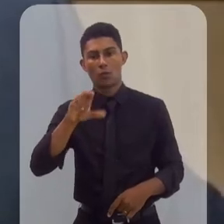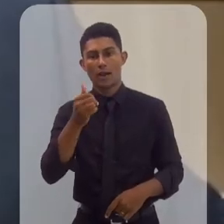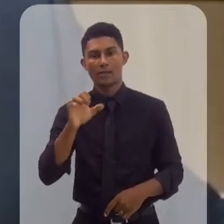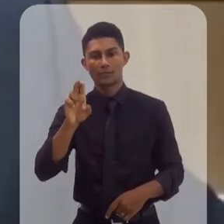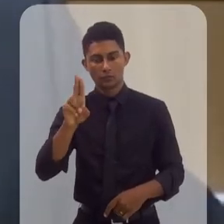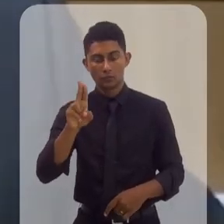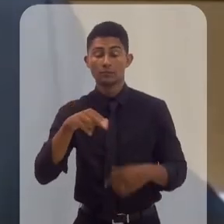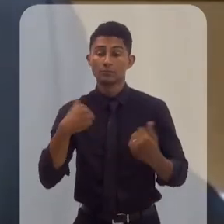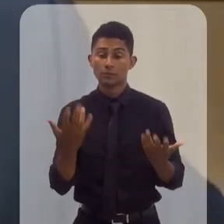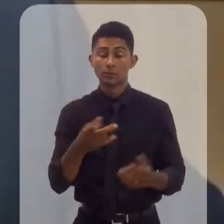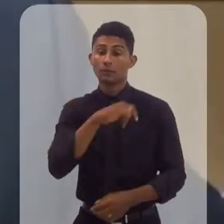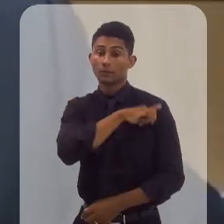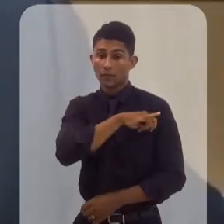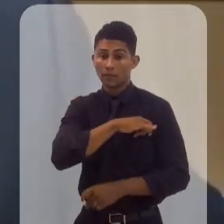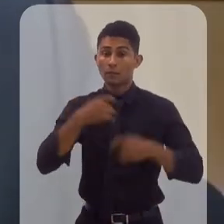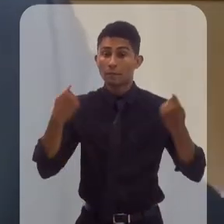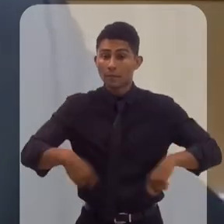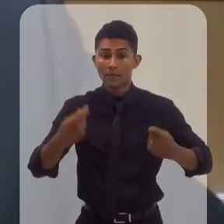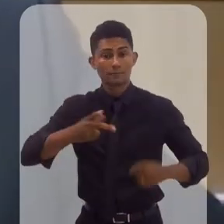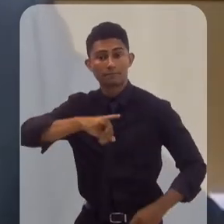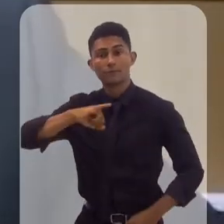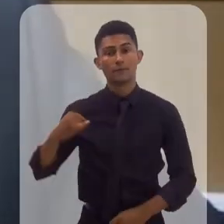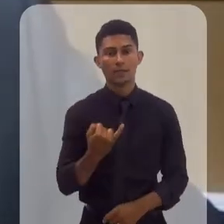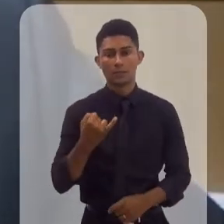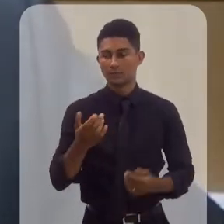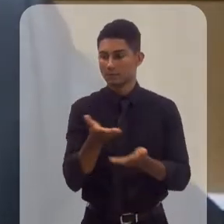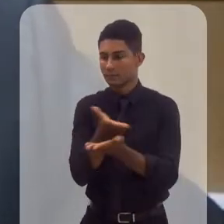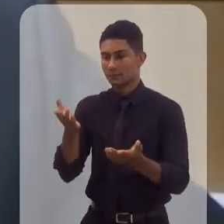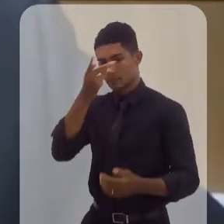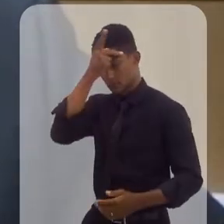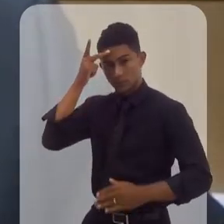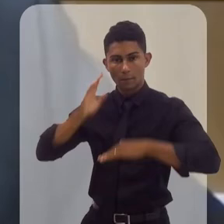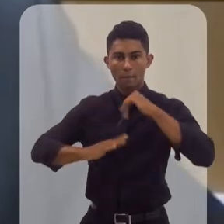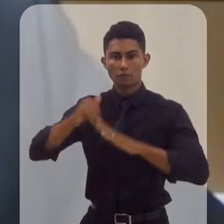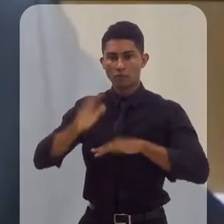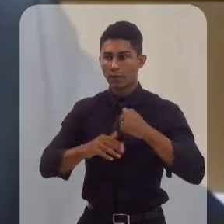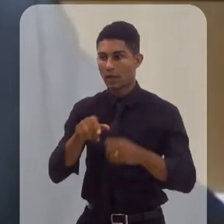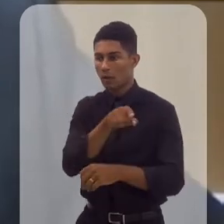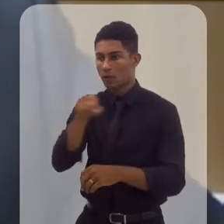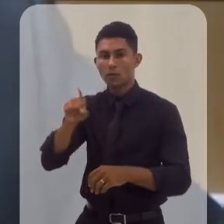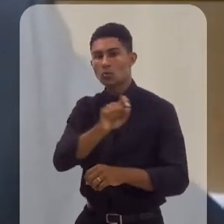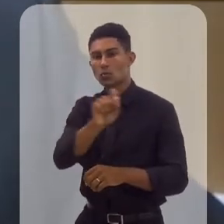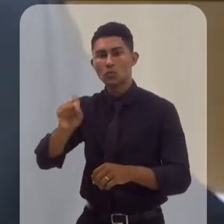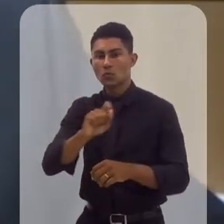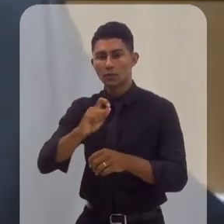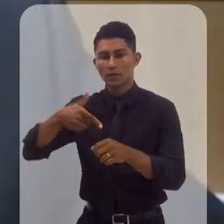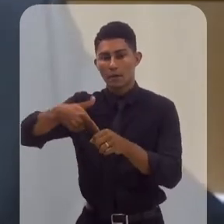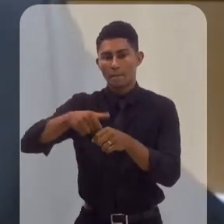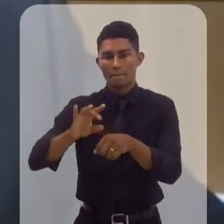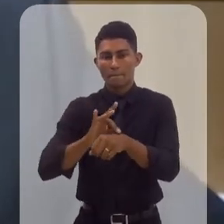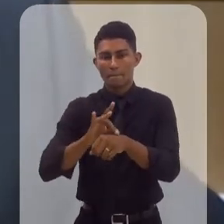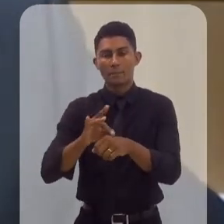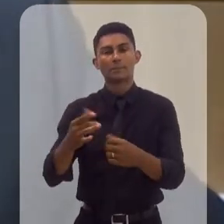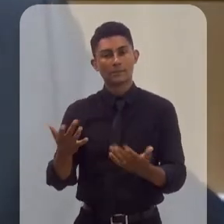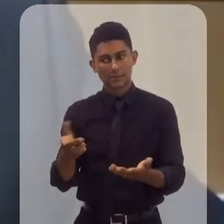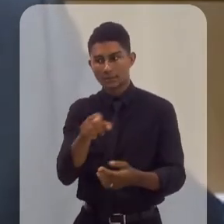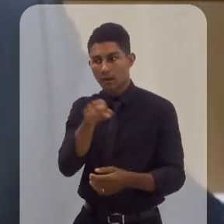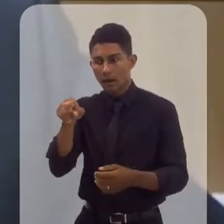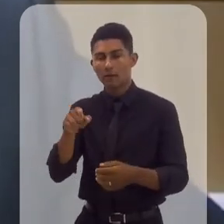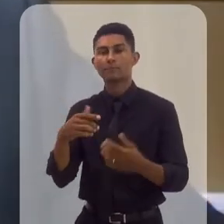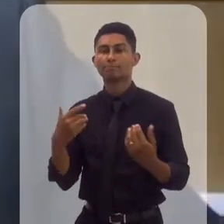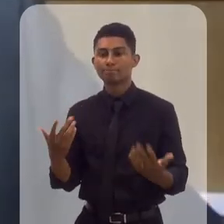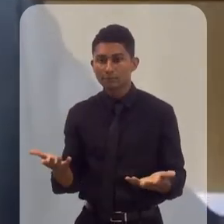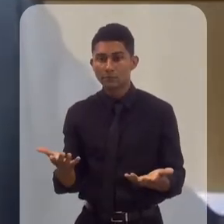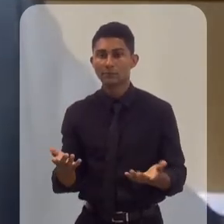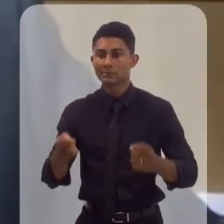de Janeiro, ele vai ter que utilizar essa mão de obra que já existe na indústria do petróleo, na indústria de AIP, que exploração e